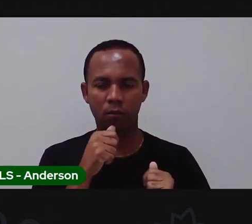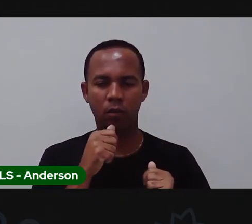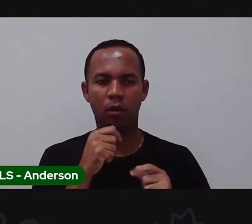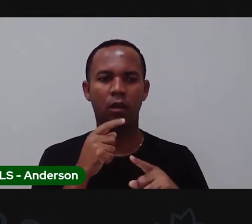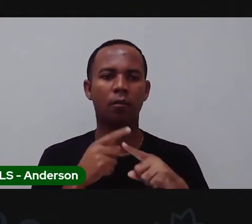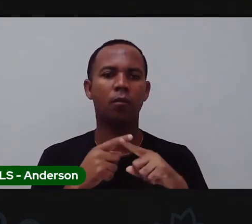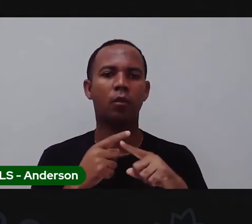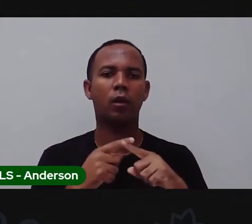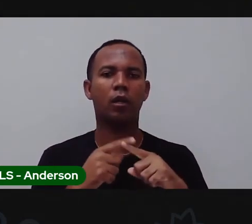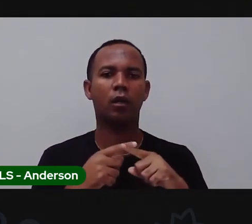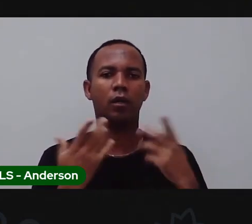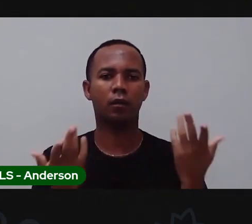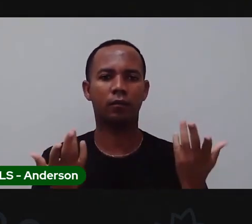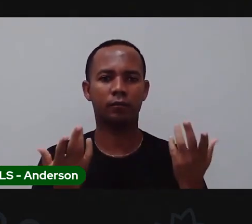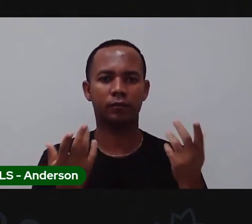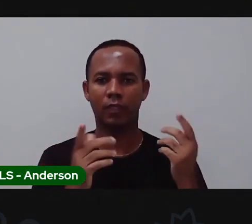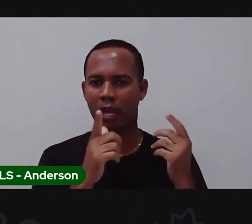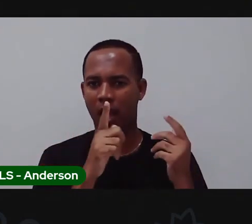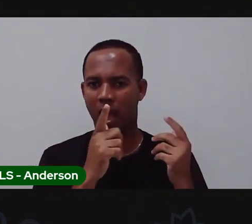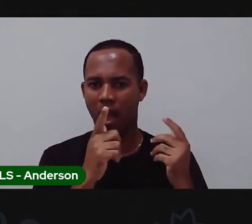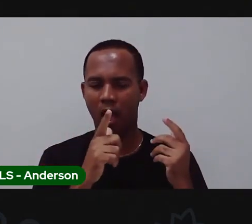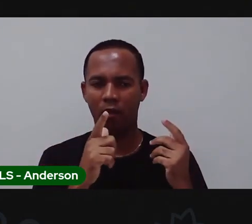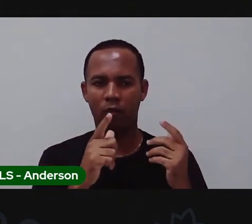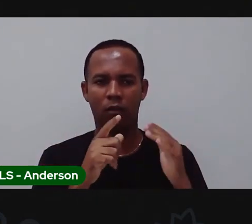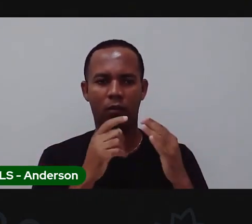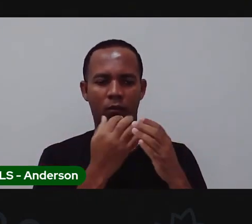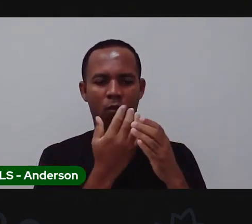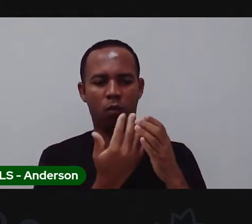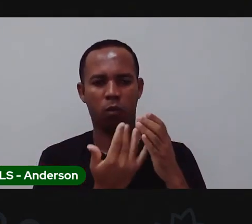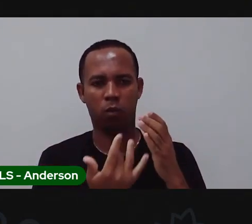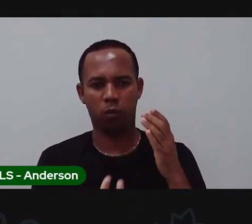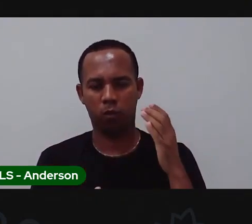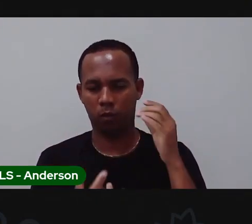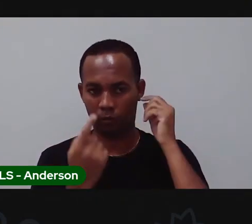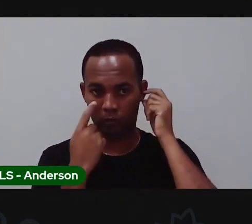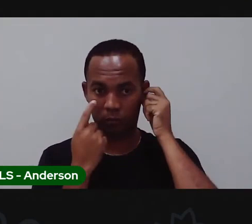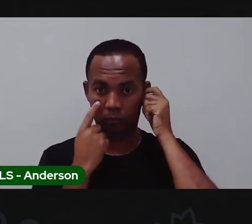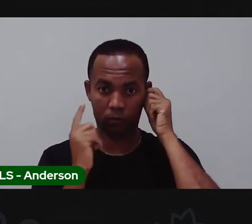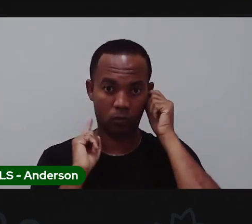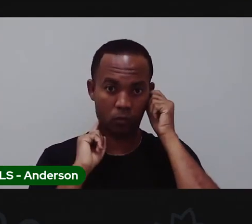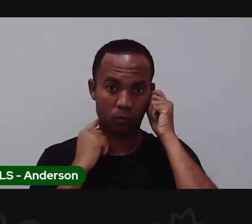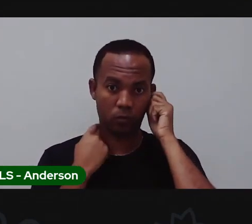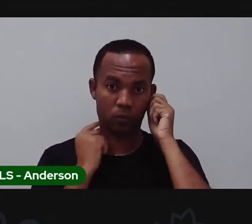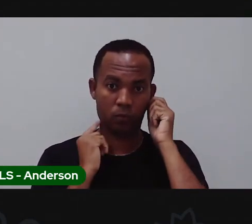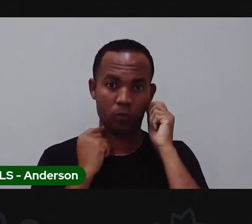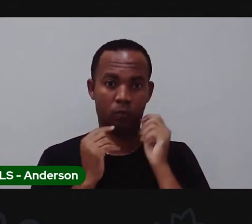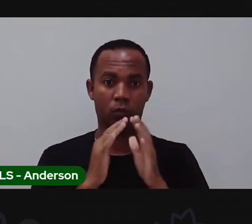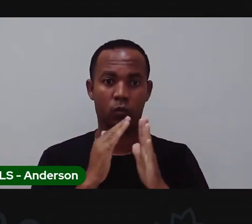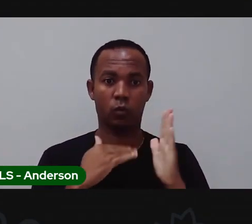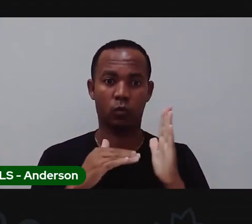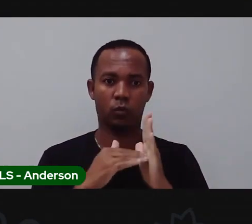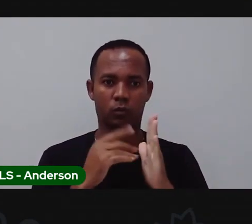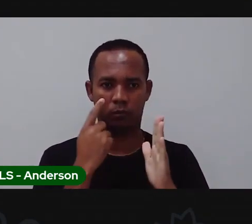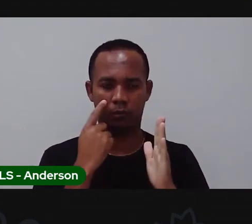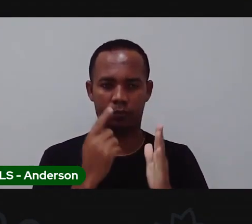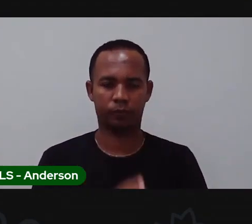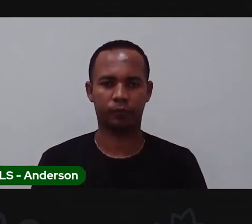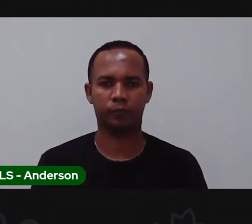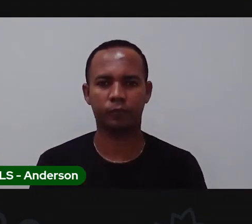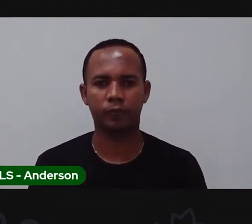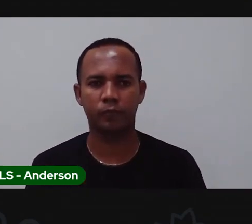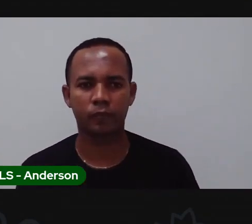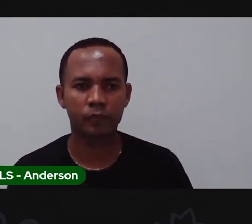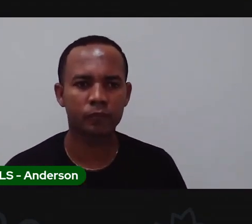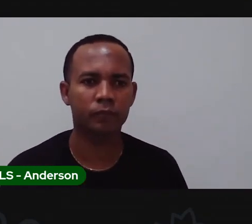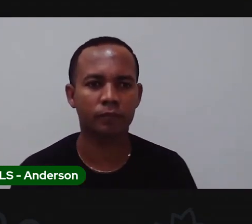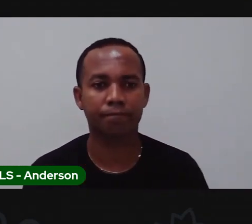porque demora né pra água escorrendo porque as partículas as sujeiras estão todas aqui certinho a